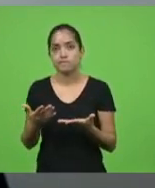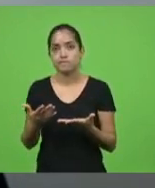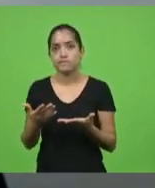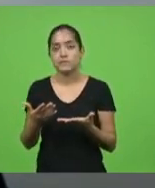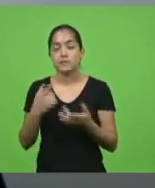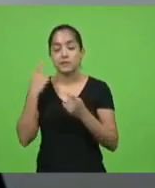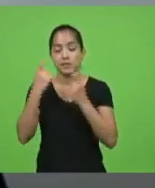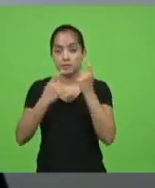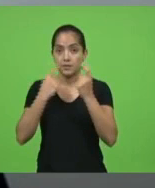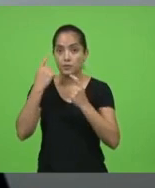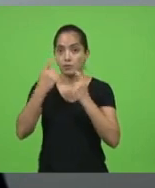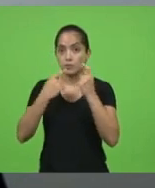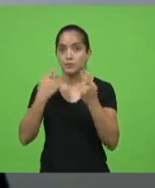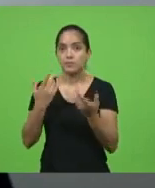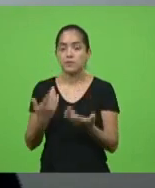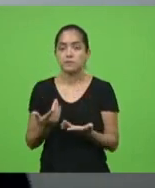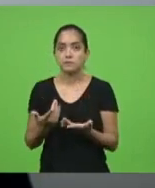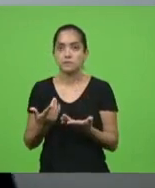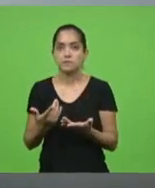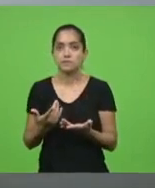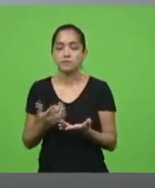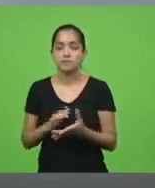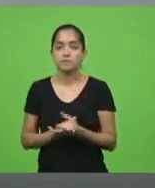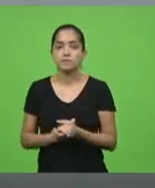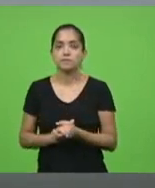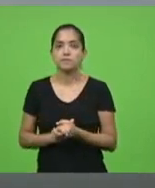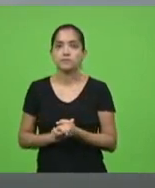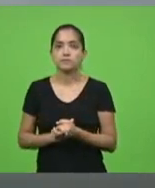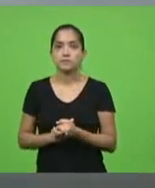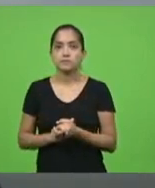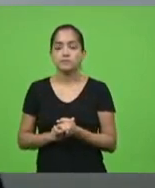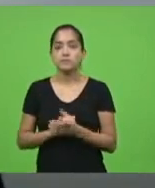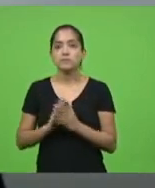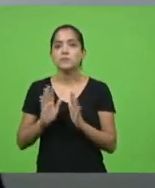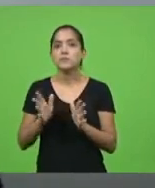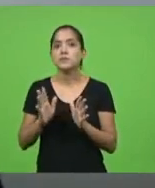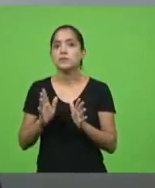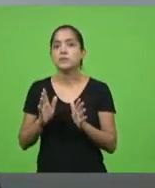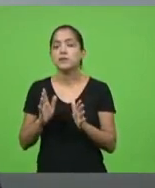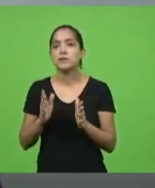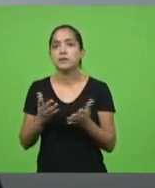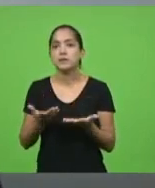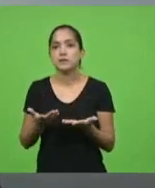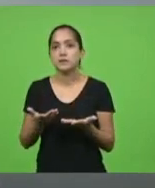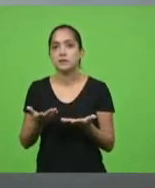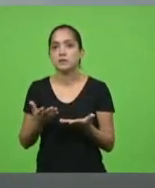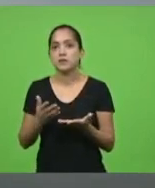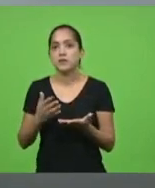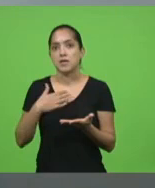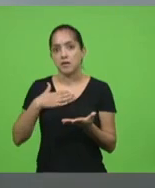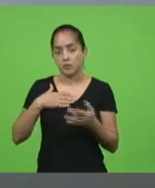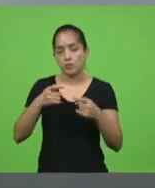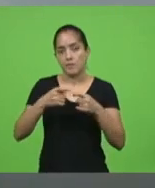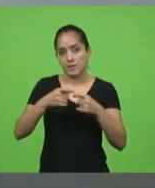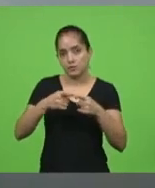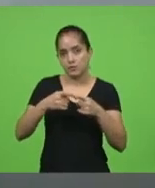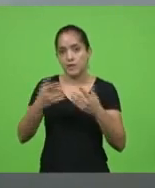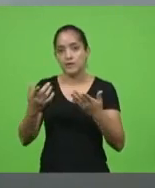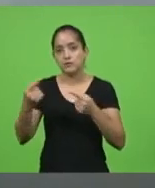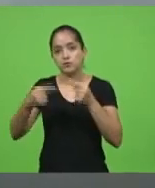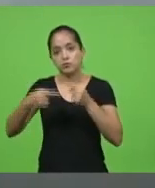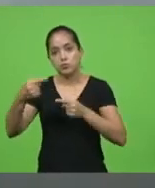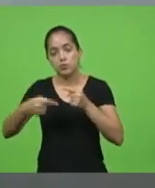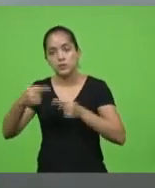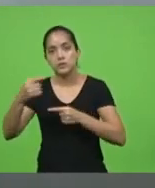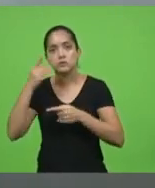preocupante por outro lado eu tenho recebido como médico como político como